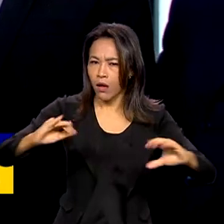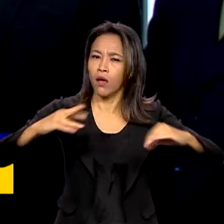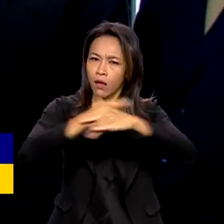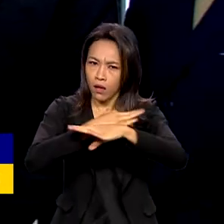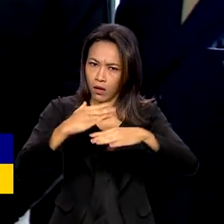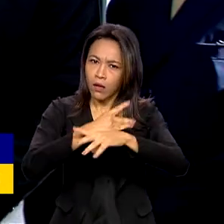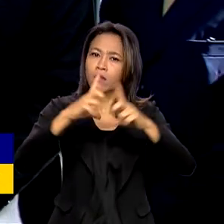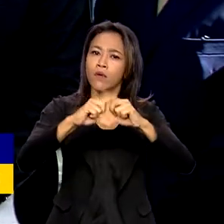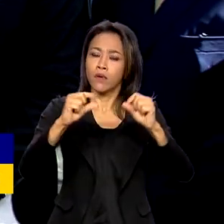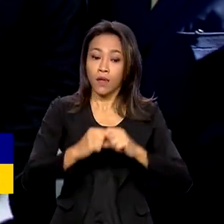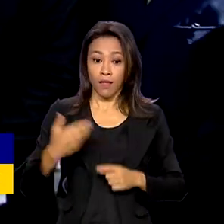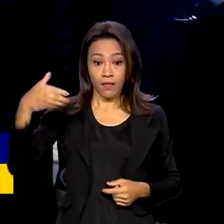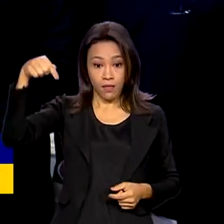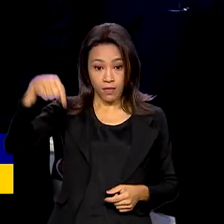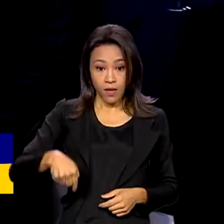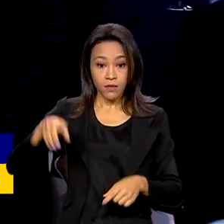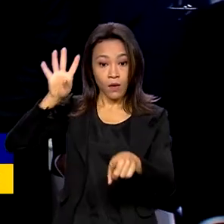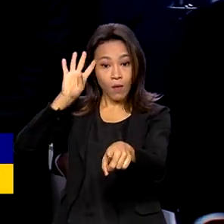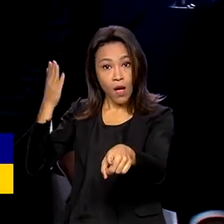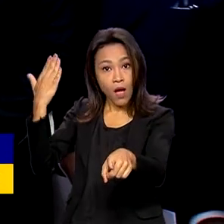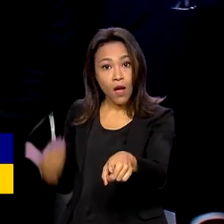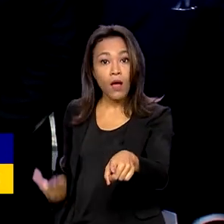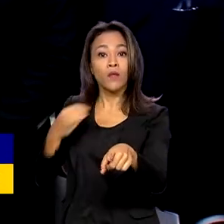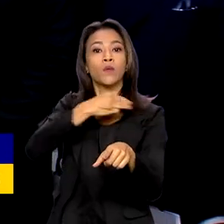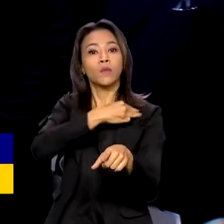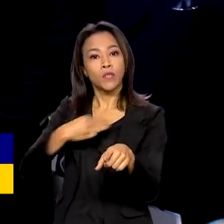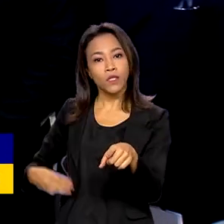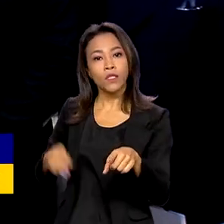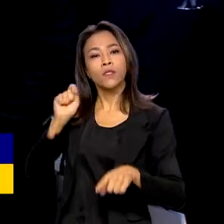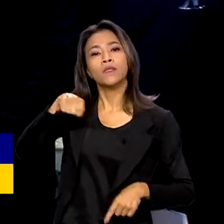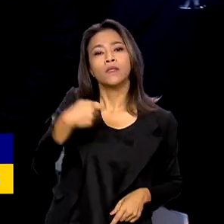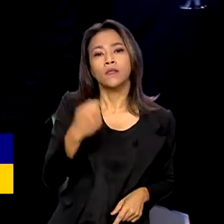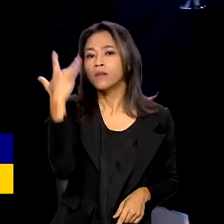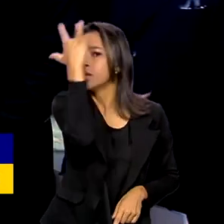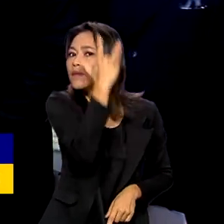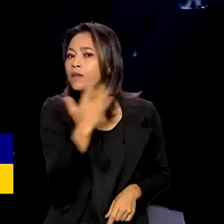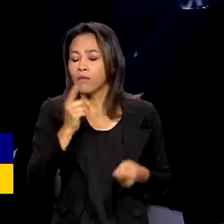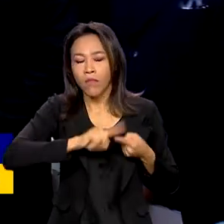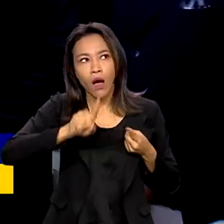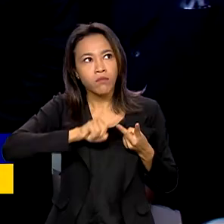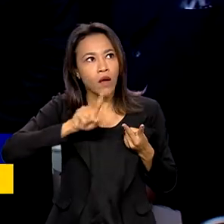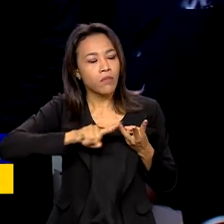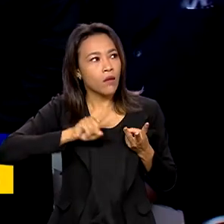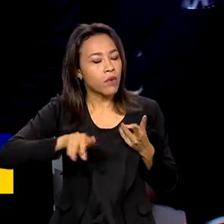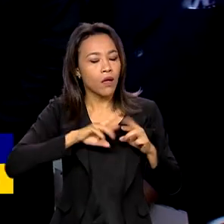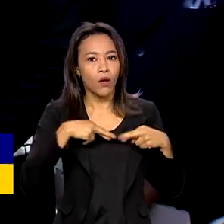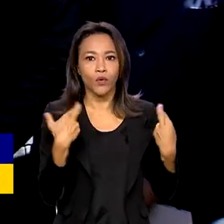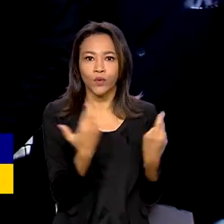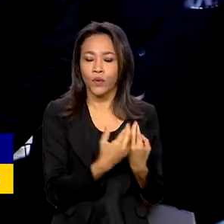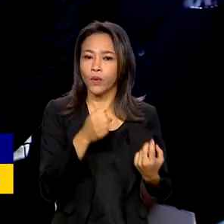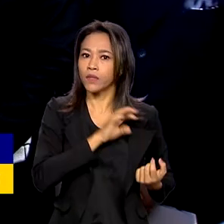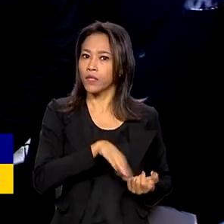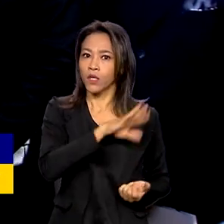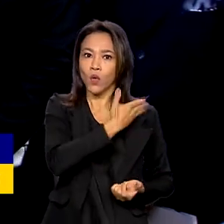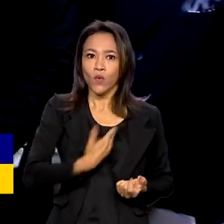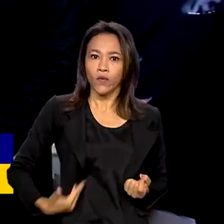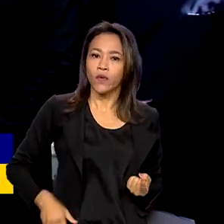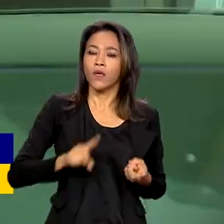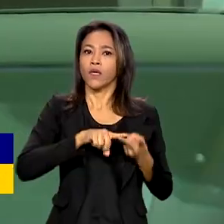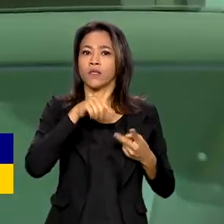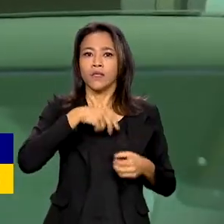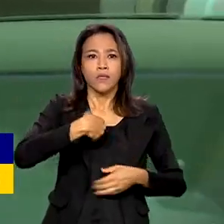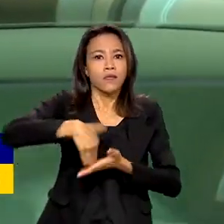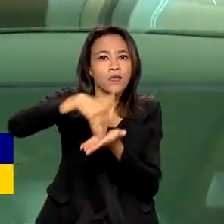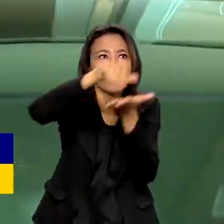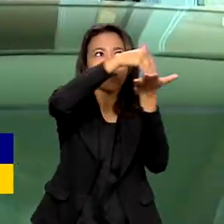-feira, o ministro da Fazenda, Fernando Haddad, participou de uma sequência de reuniões com governadores e secretários da Fazenda